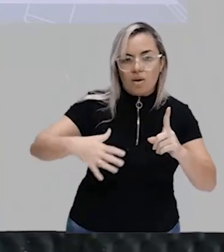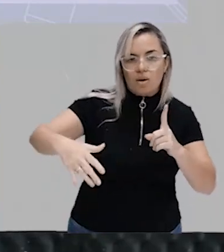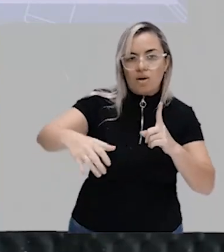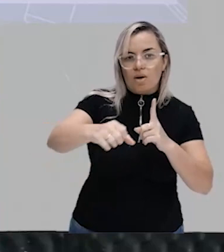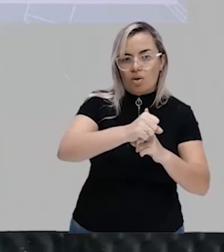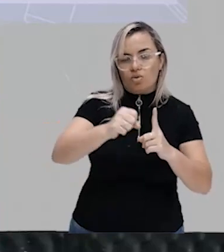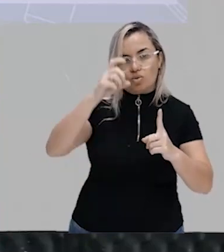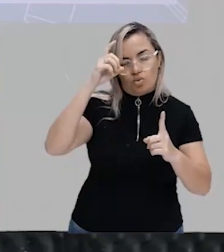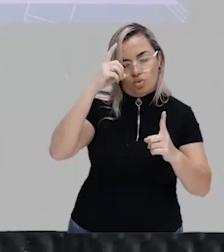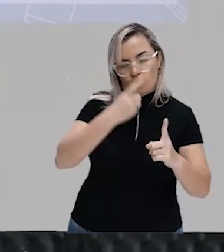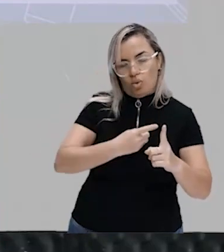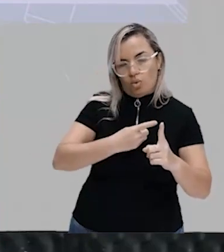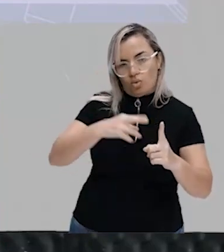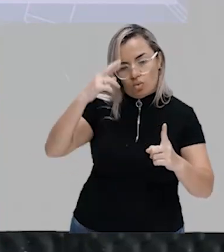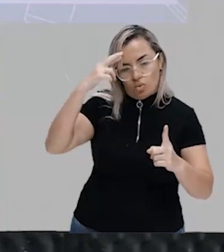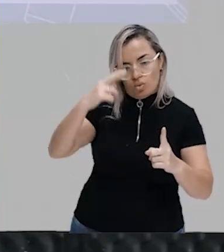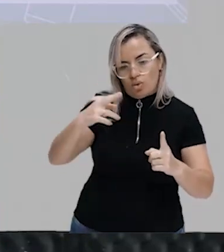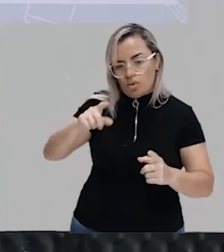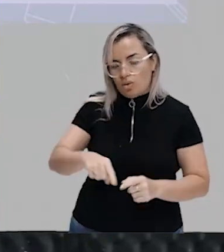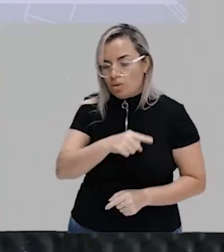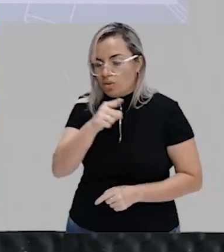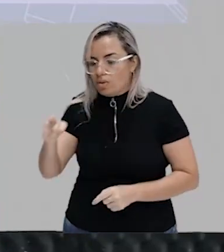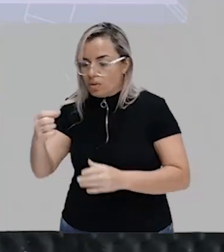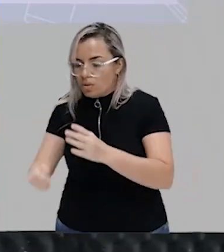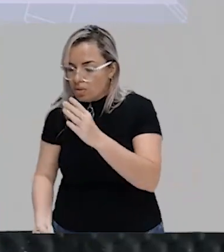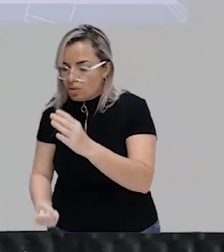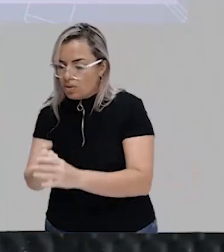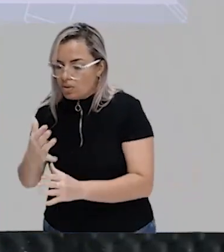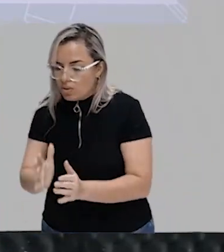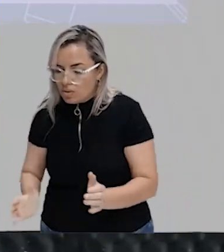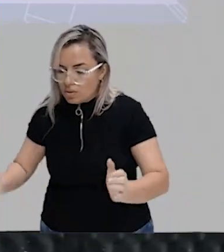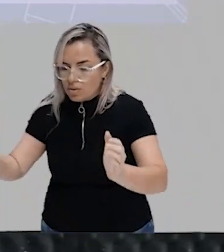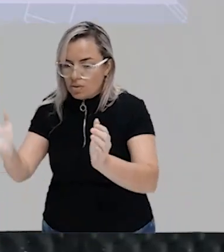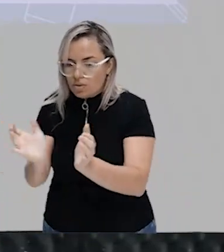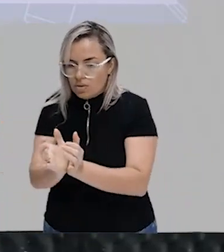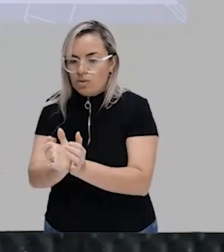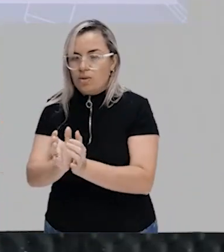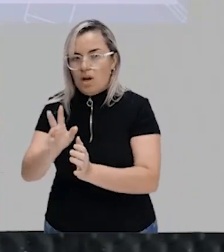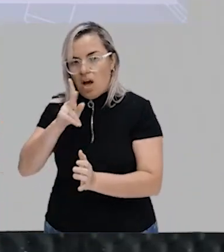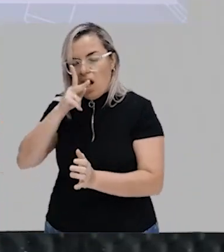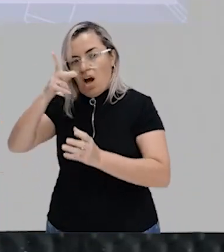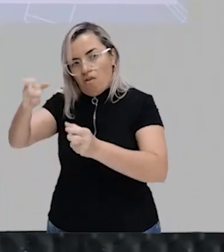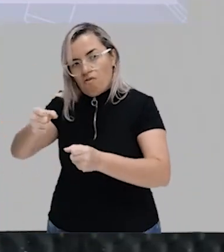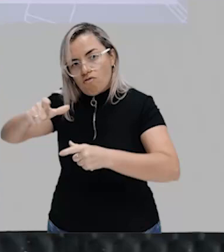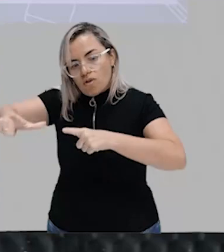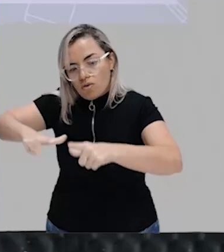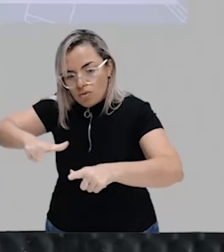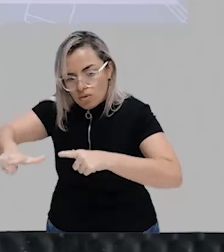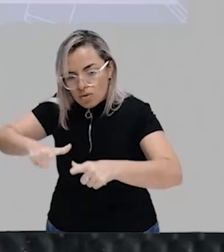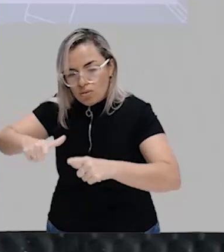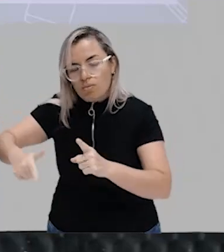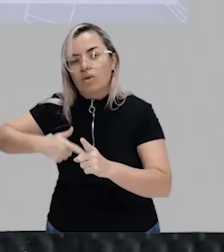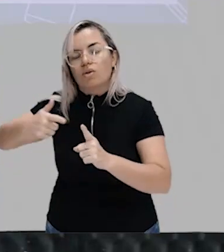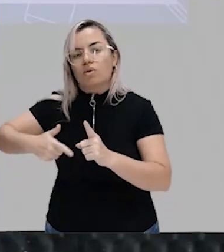produção e a classe dominada aquela que exerce a força de produção. classe dominante